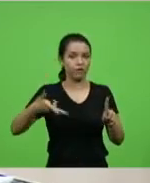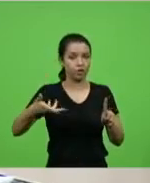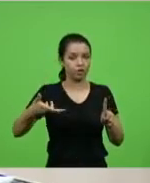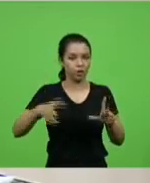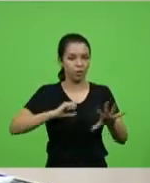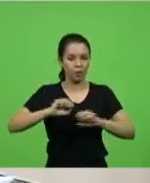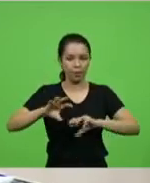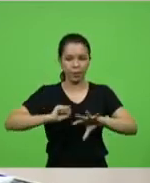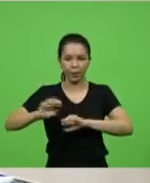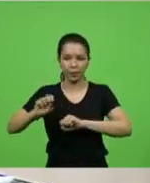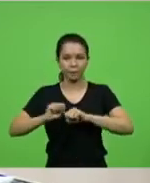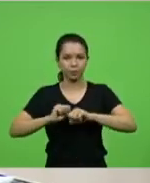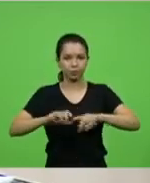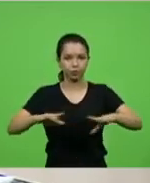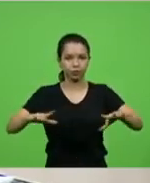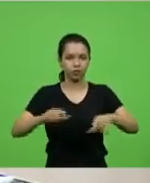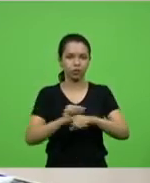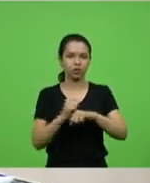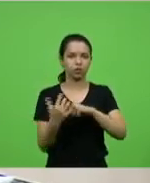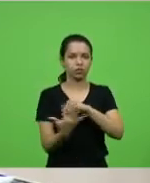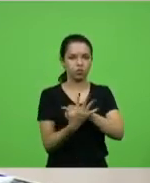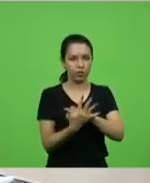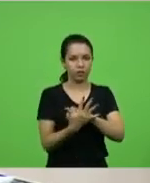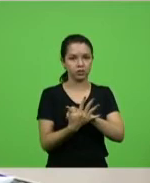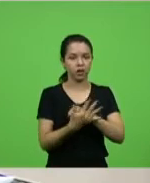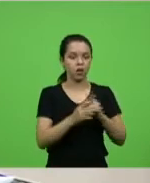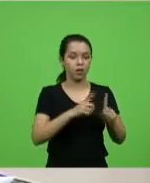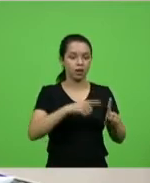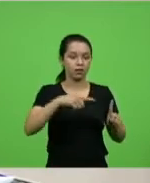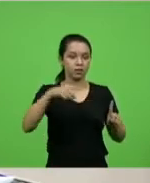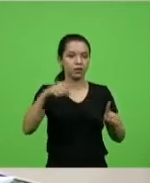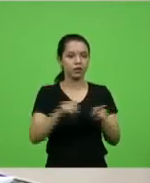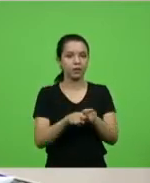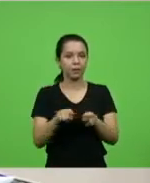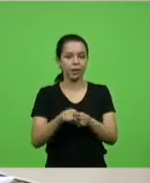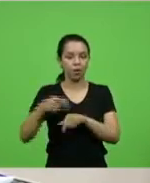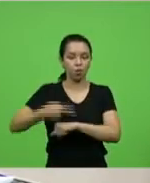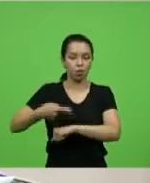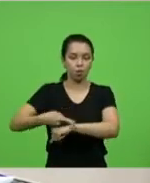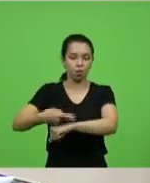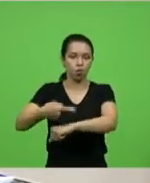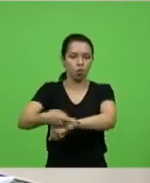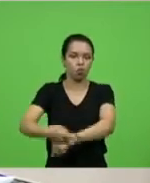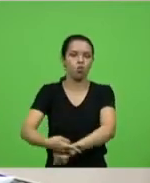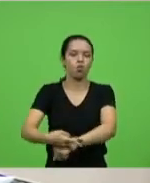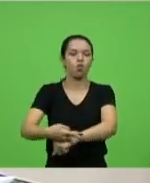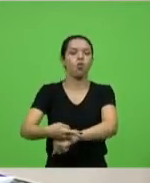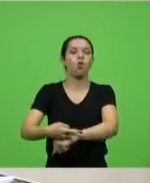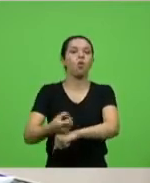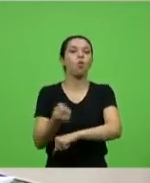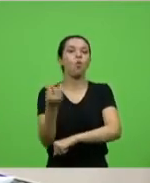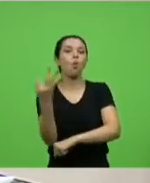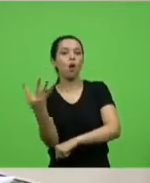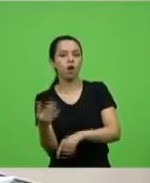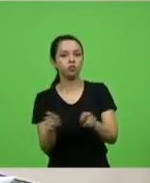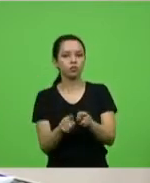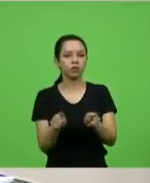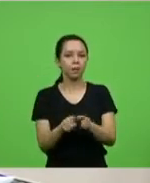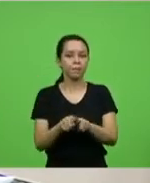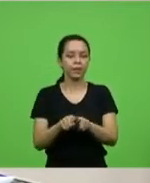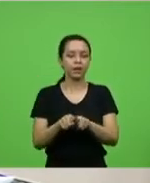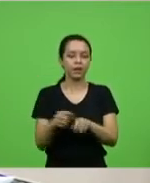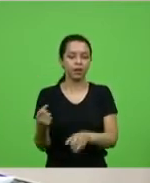contágio da doença, o crescimento da taxa de ocupação de leitos e a implantação de hospitais e